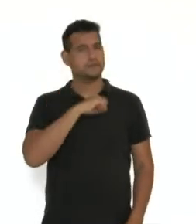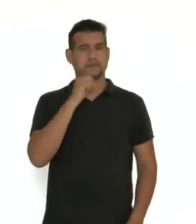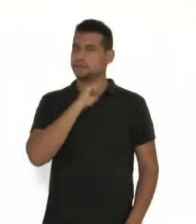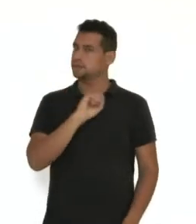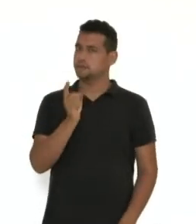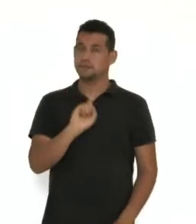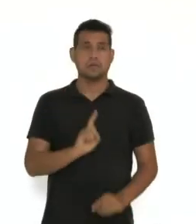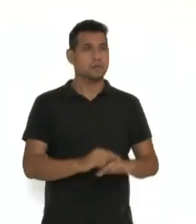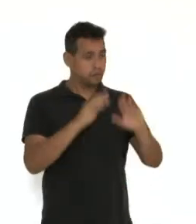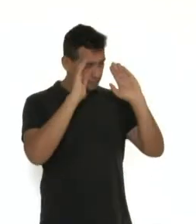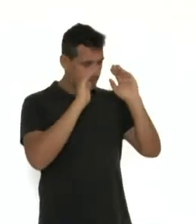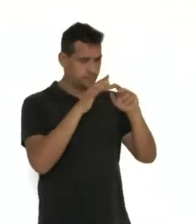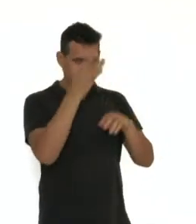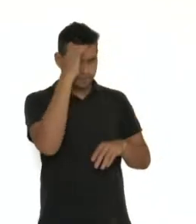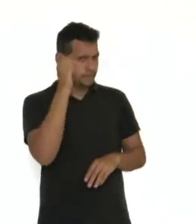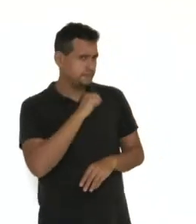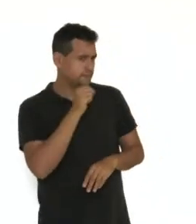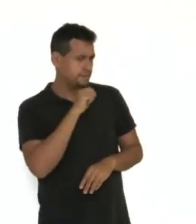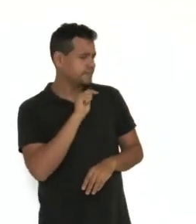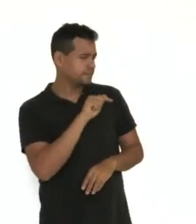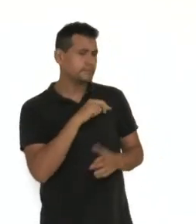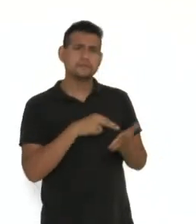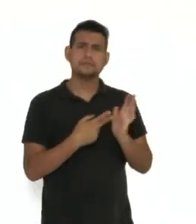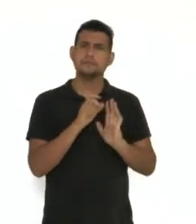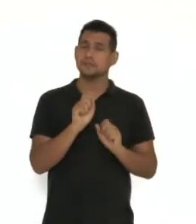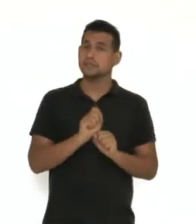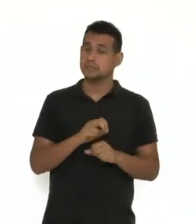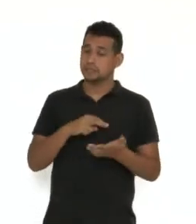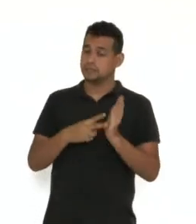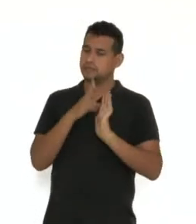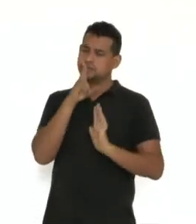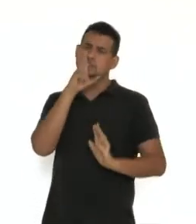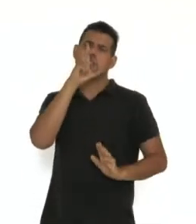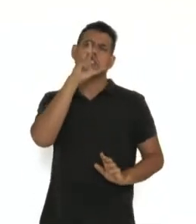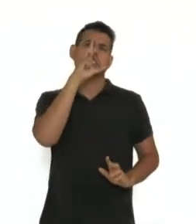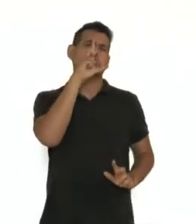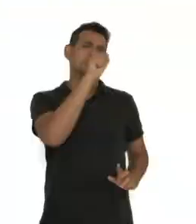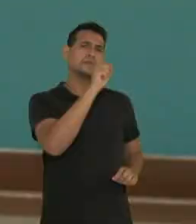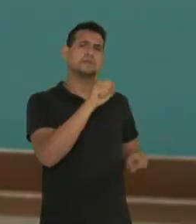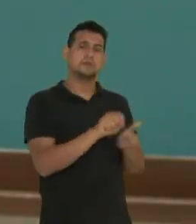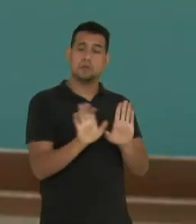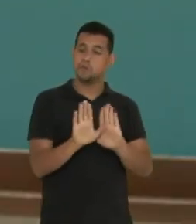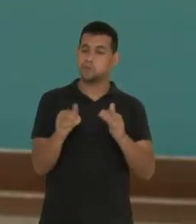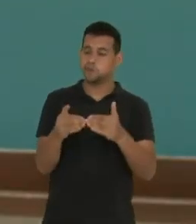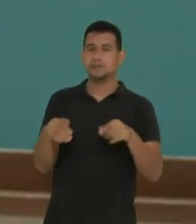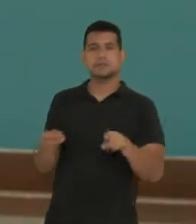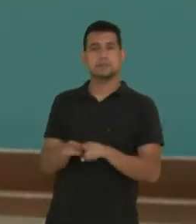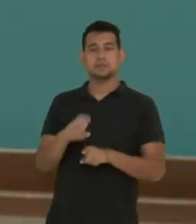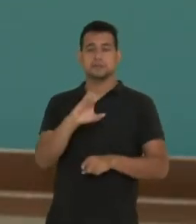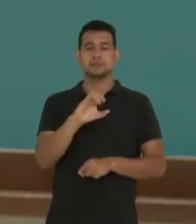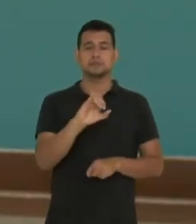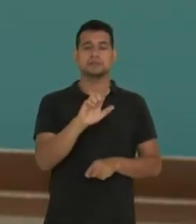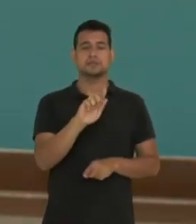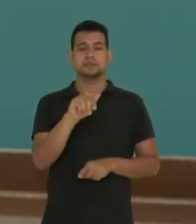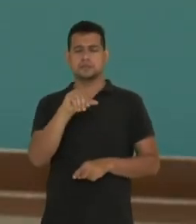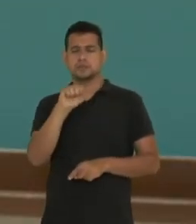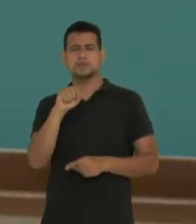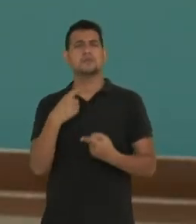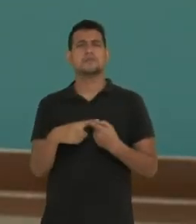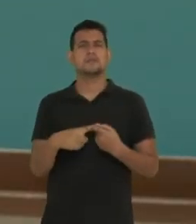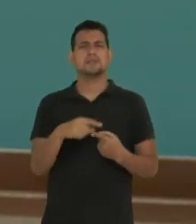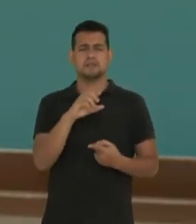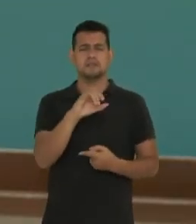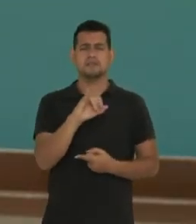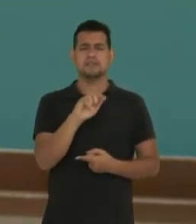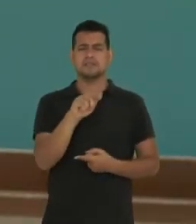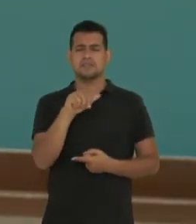respeito à figura do ancião e da anciã é um ponto forte dentro das comunidades ciganas. Nós falamos de ciganos, muitos